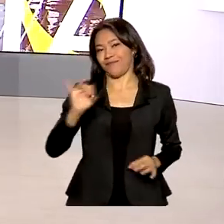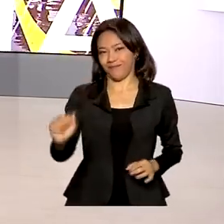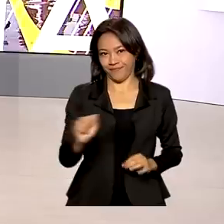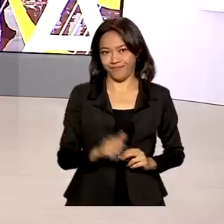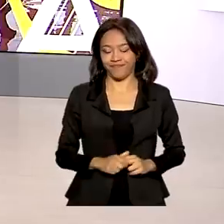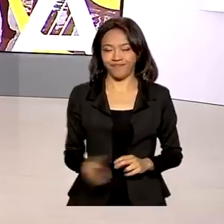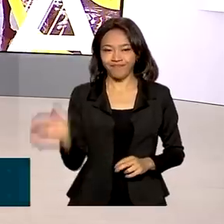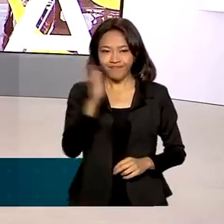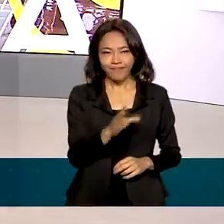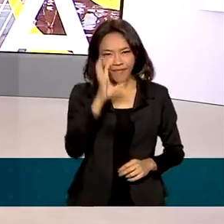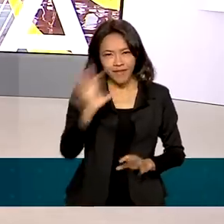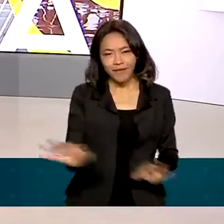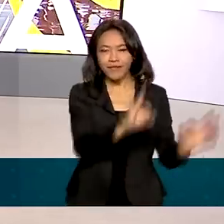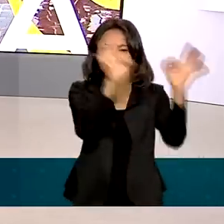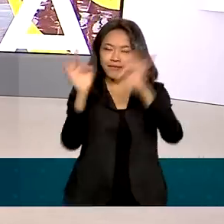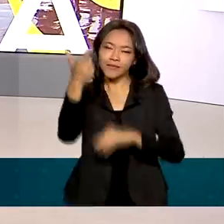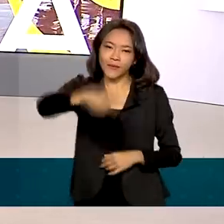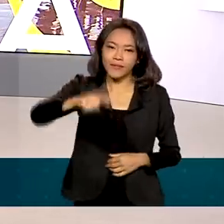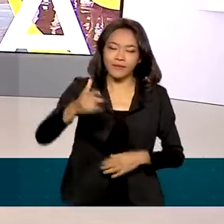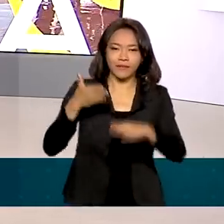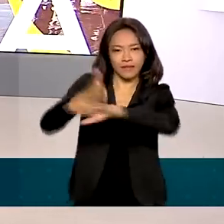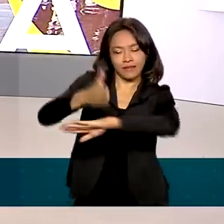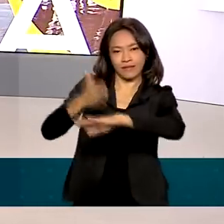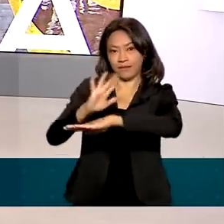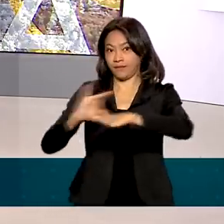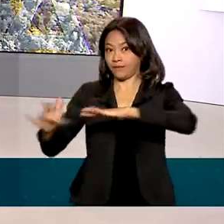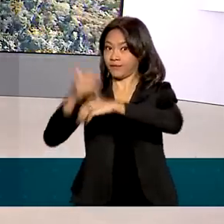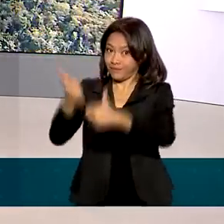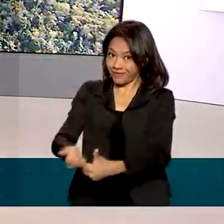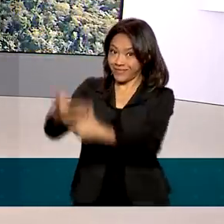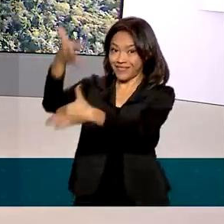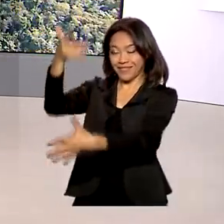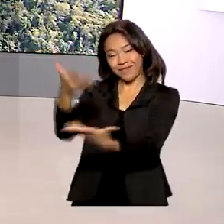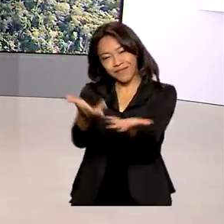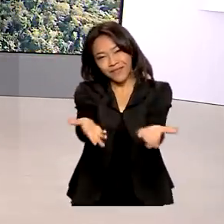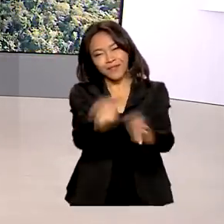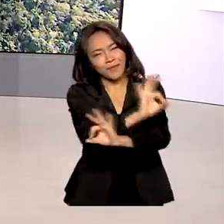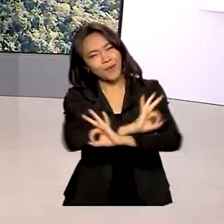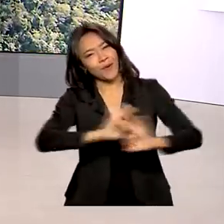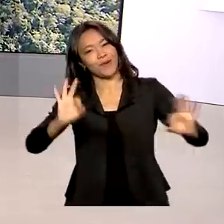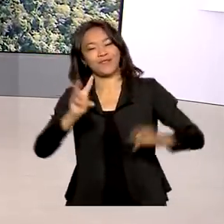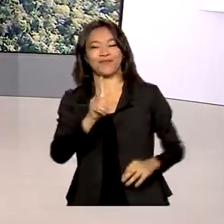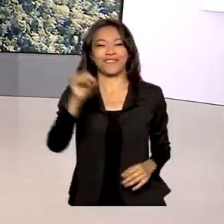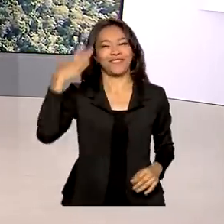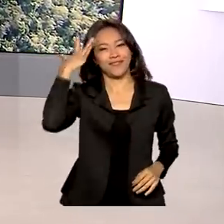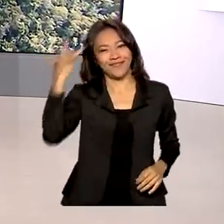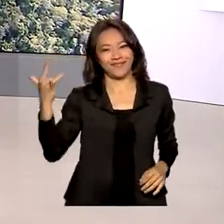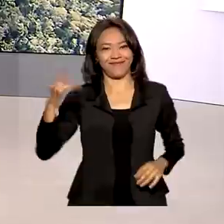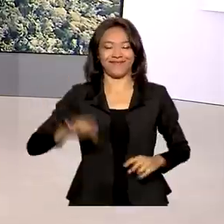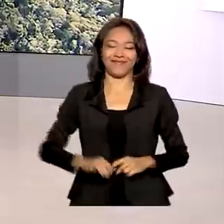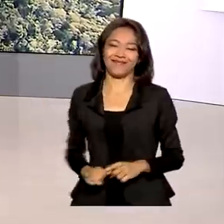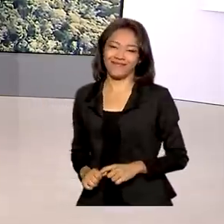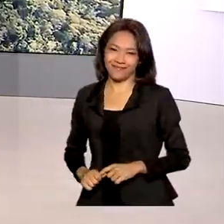Para rever as reportagens de hoje, acesse as nossas redes sociais. Para você, um ótimo dia e até amanhã.